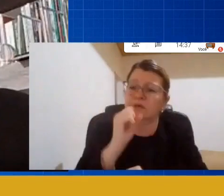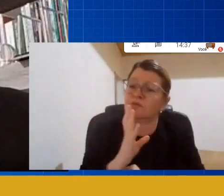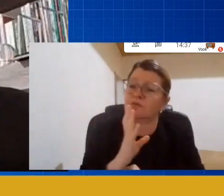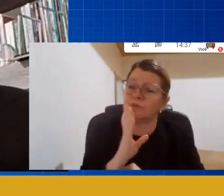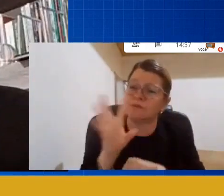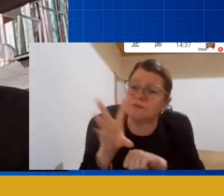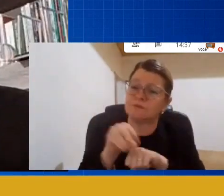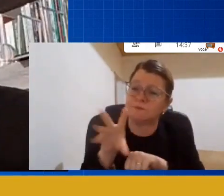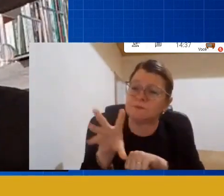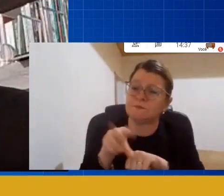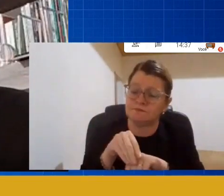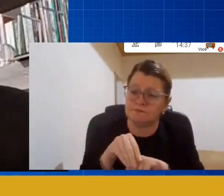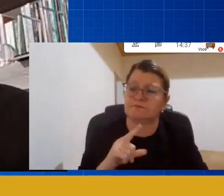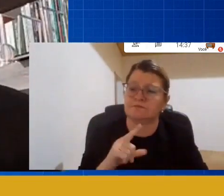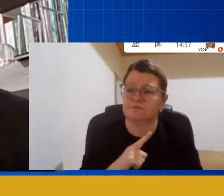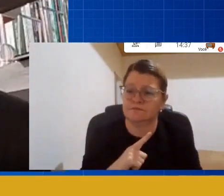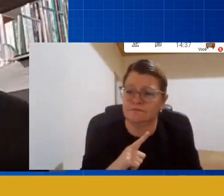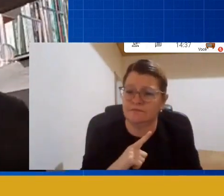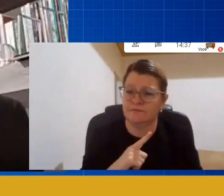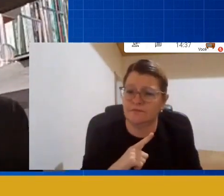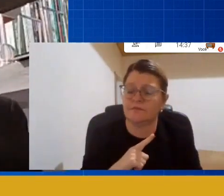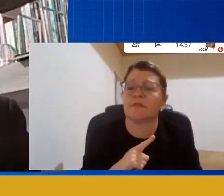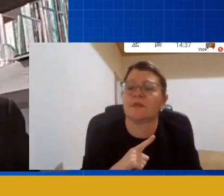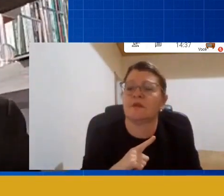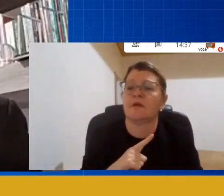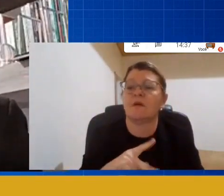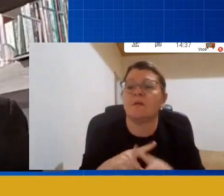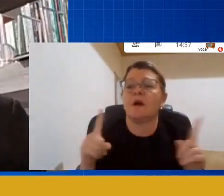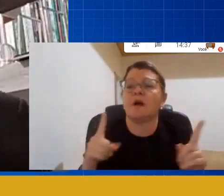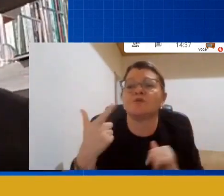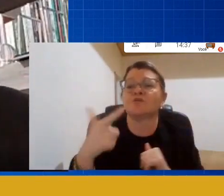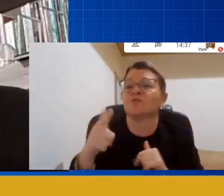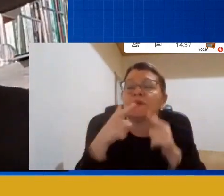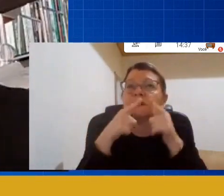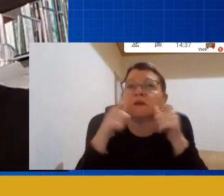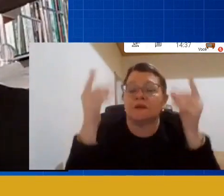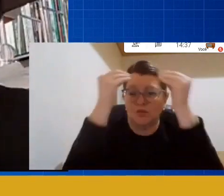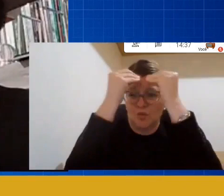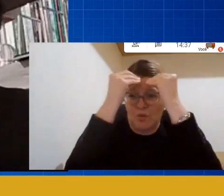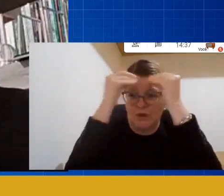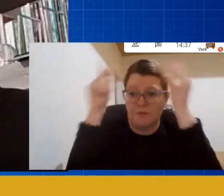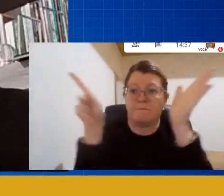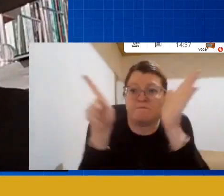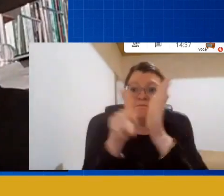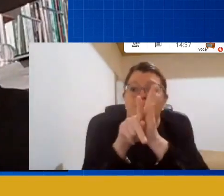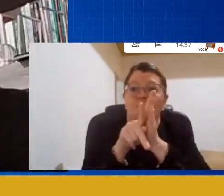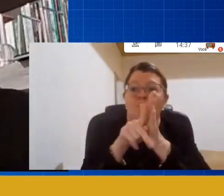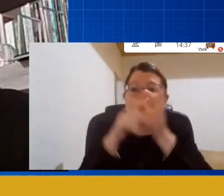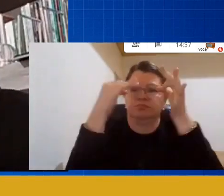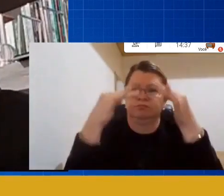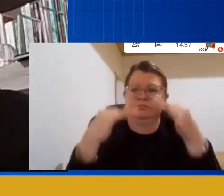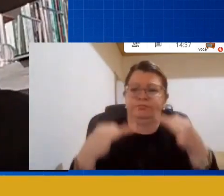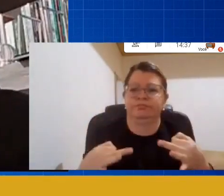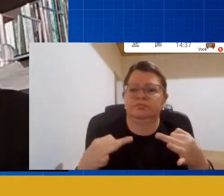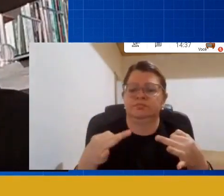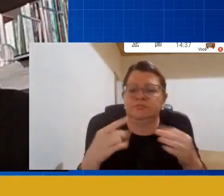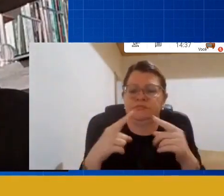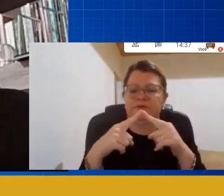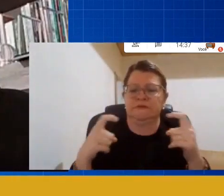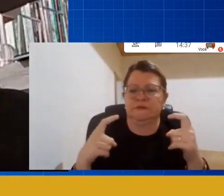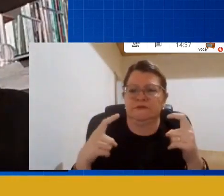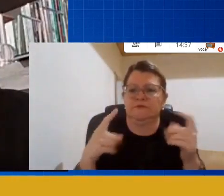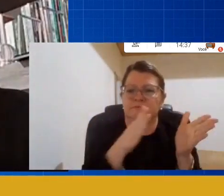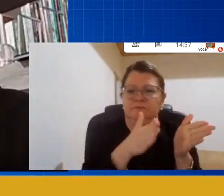talvez fique sem uma linguagem específica que é própria da ciência que é o que a gente diz aí um conhecimento